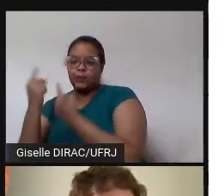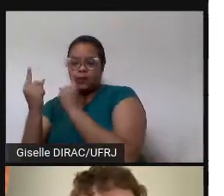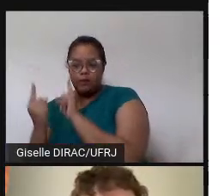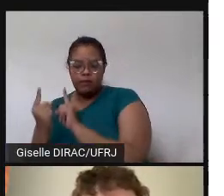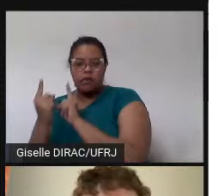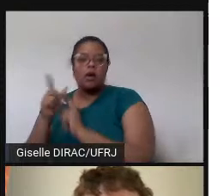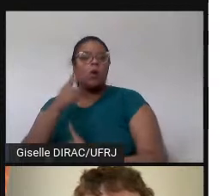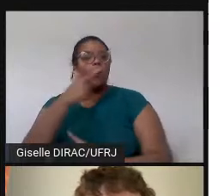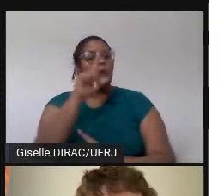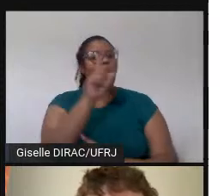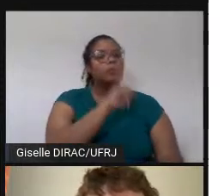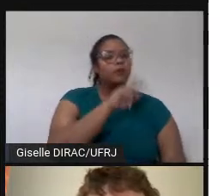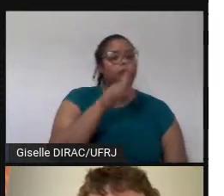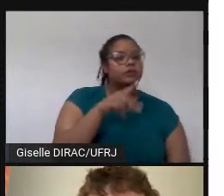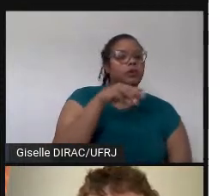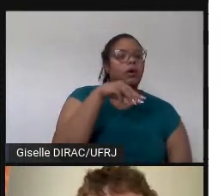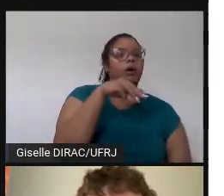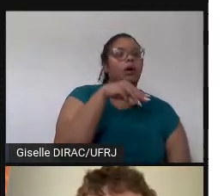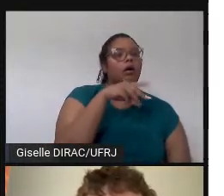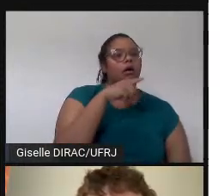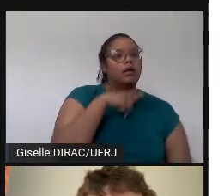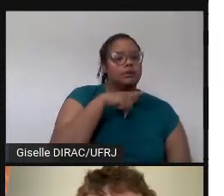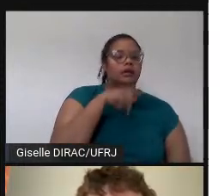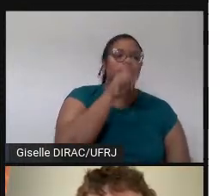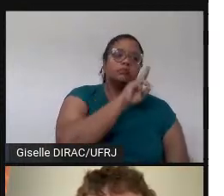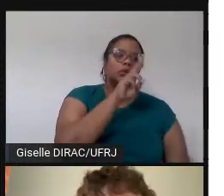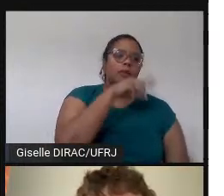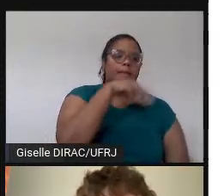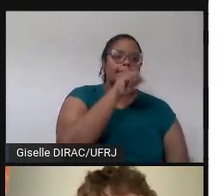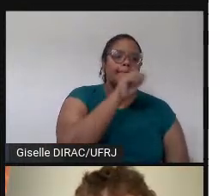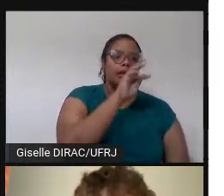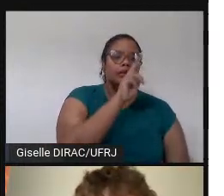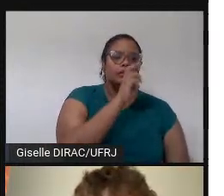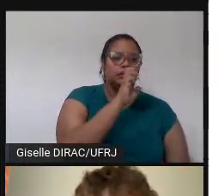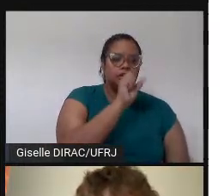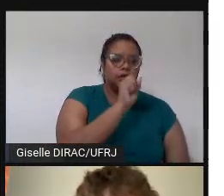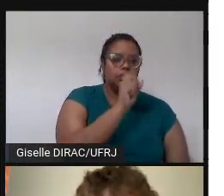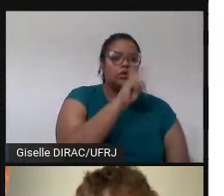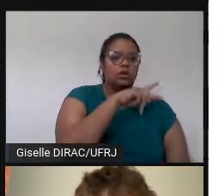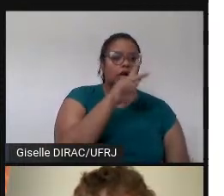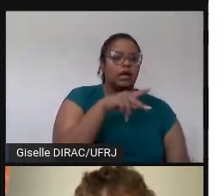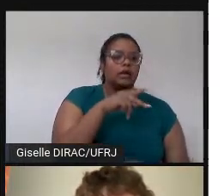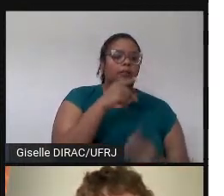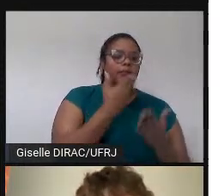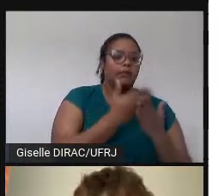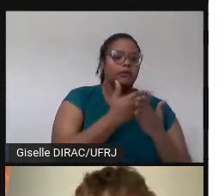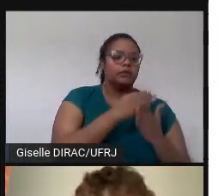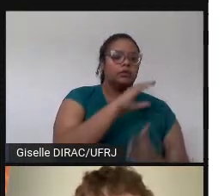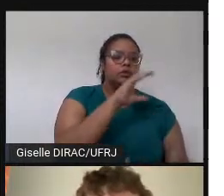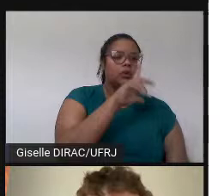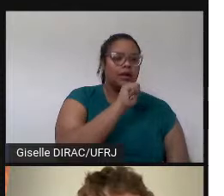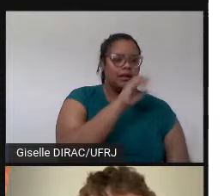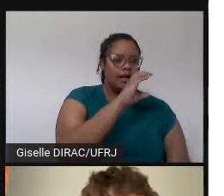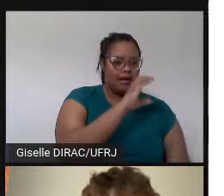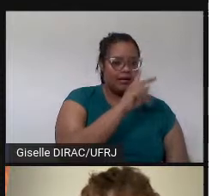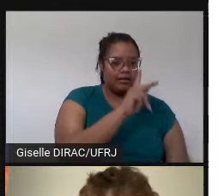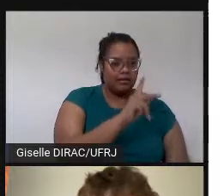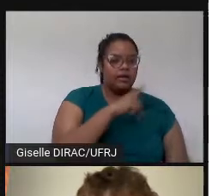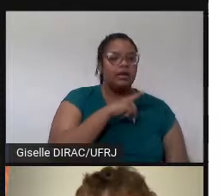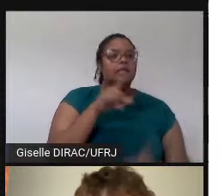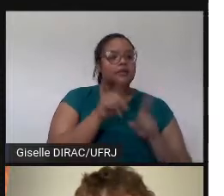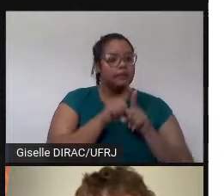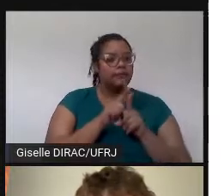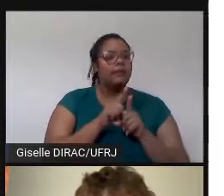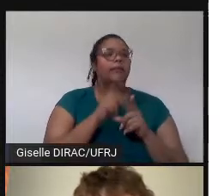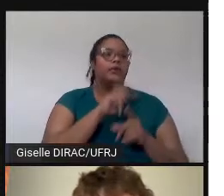Outro professor também, o Matheus, ele foi professor de inglês do CLAC, na UFRJ, também foi professor no idioma sem fronteiras.